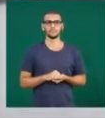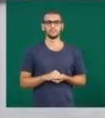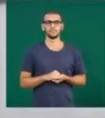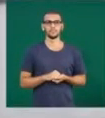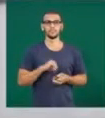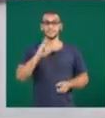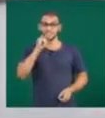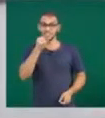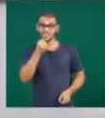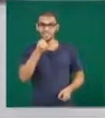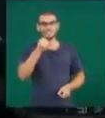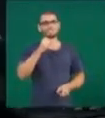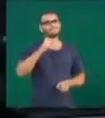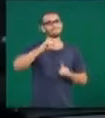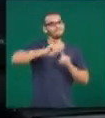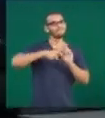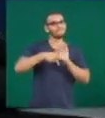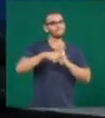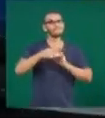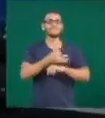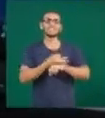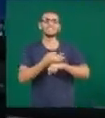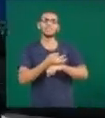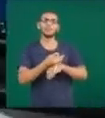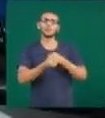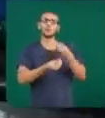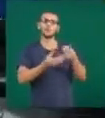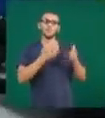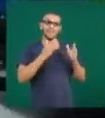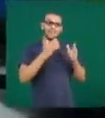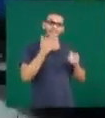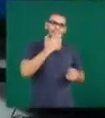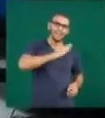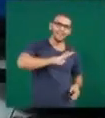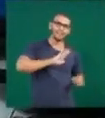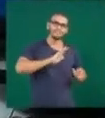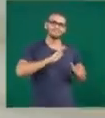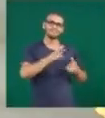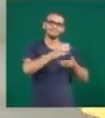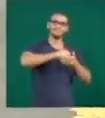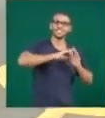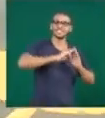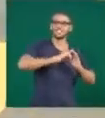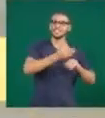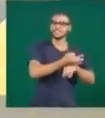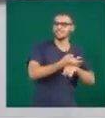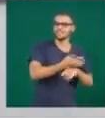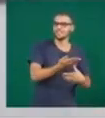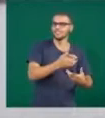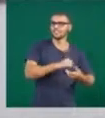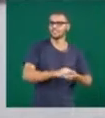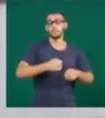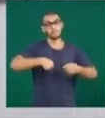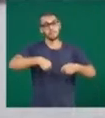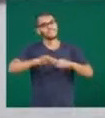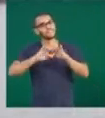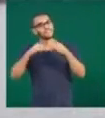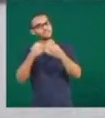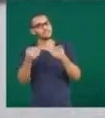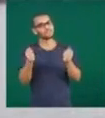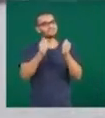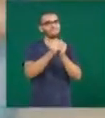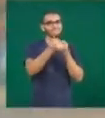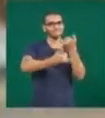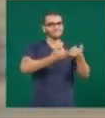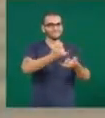Janeiro, mês de férias. O que fazer com as crianças que passam esse período em casa? O segredo é reunir a família para se